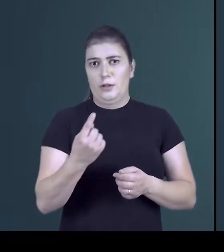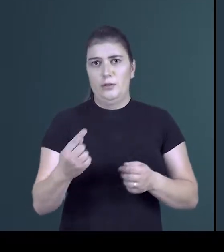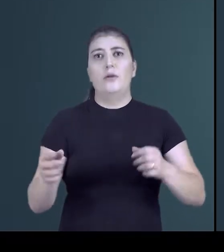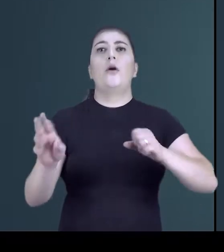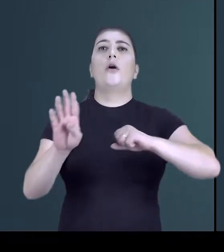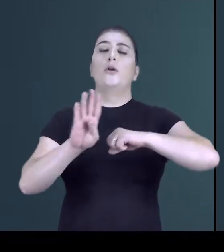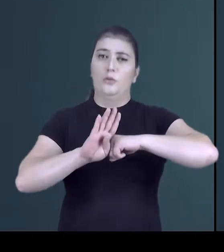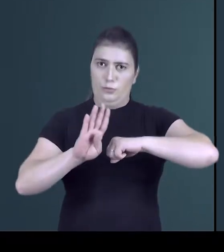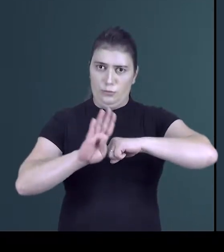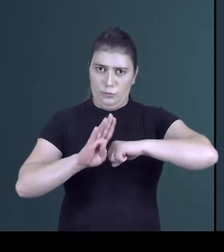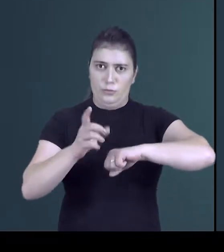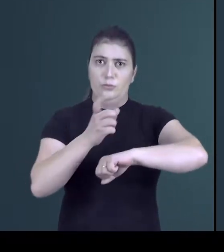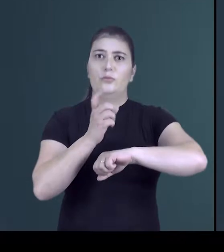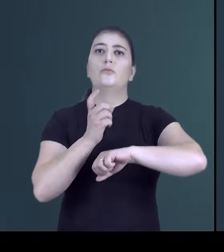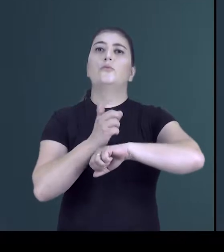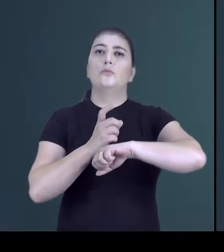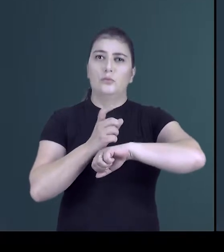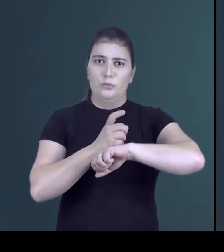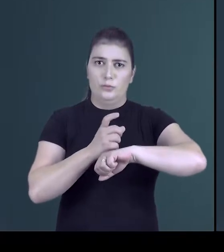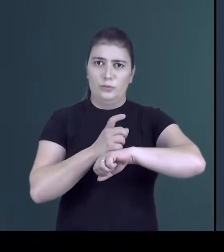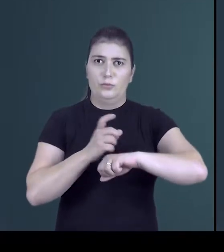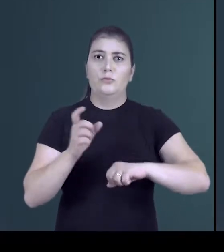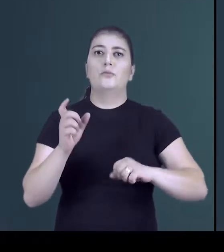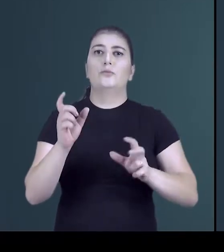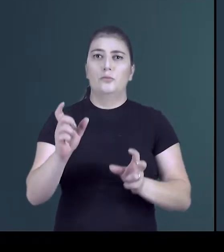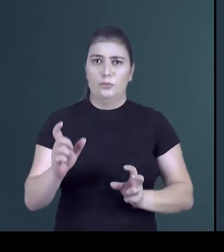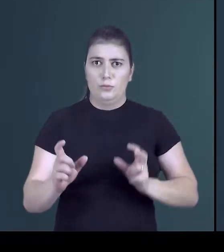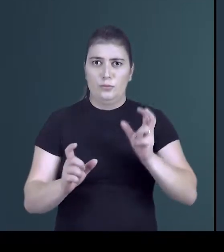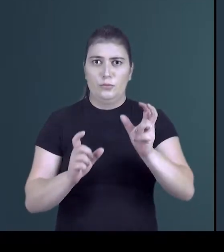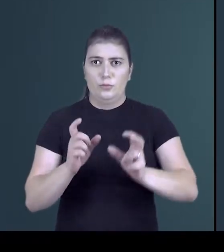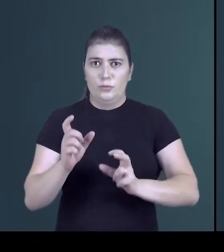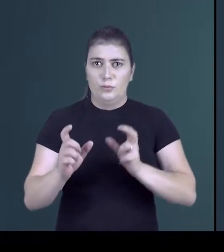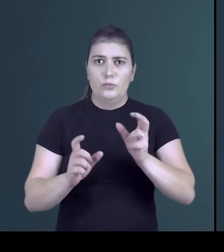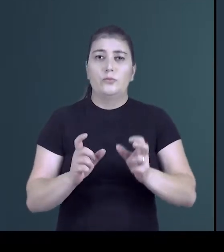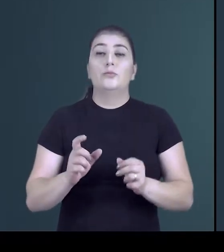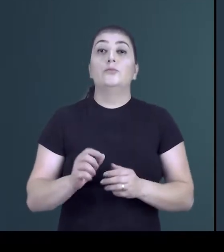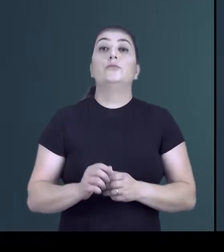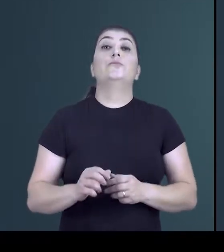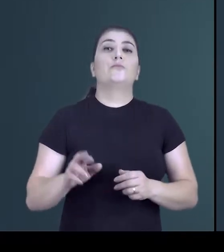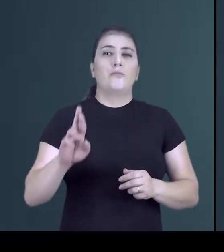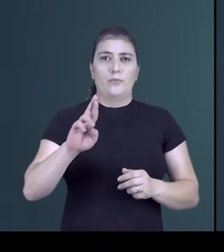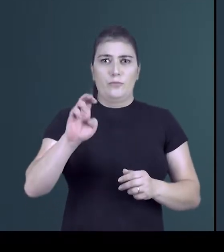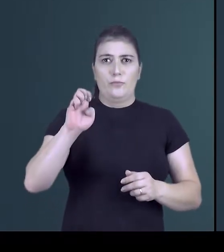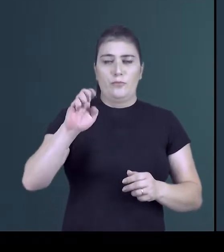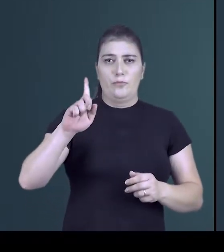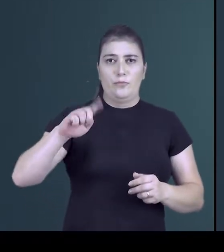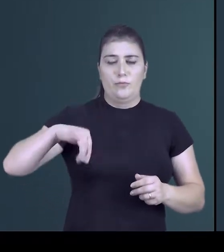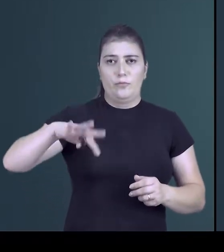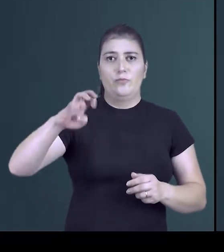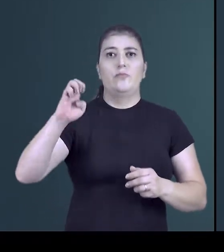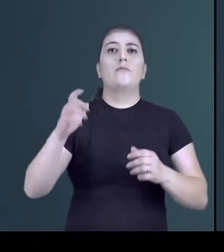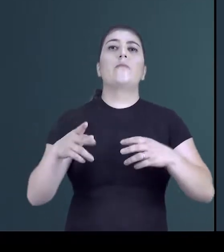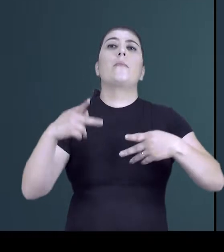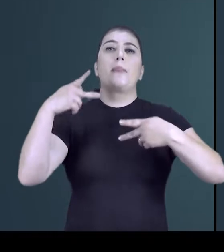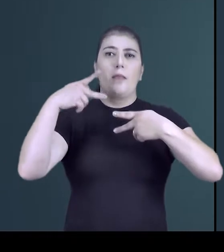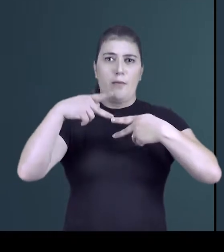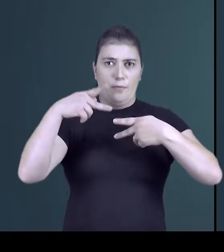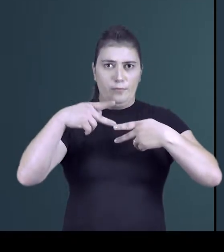de substantivos, adjetivos e advérbios, como termos regentes e preposições,